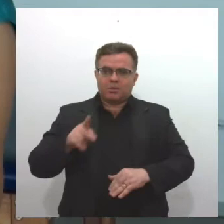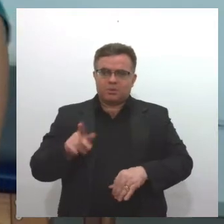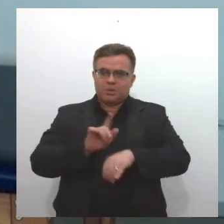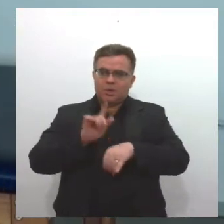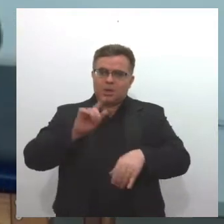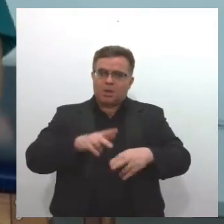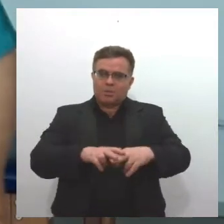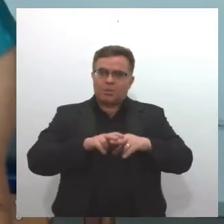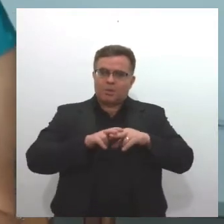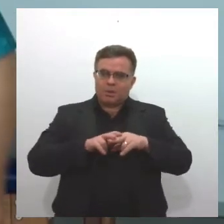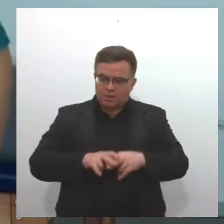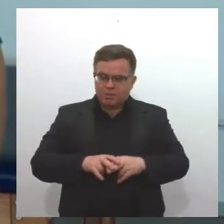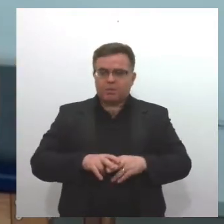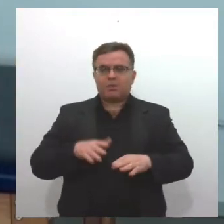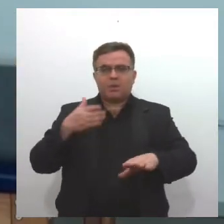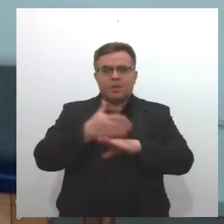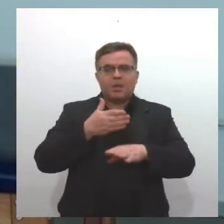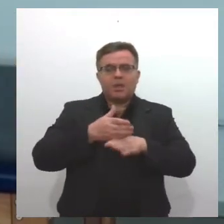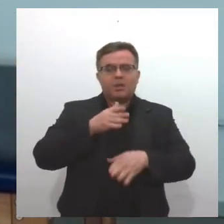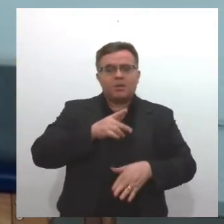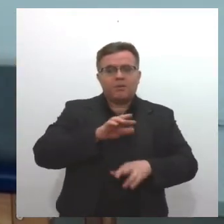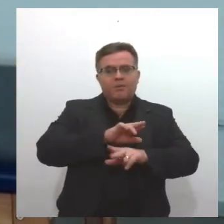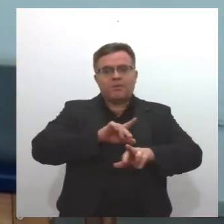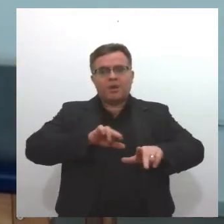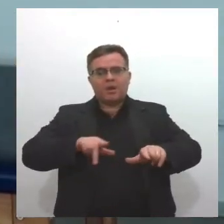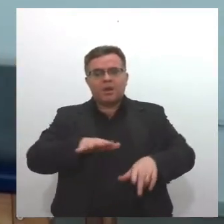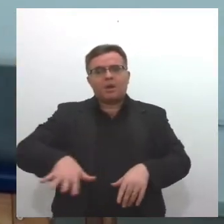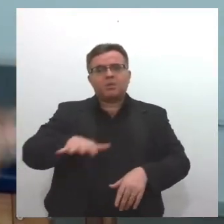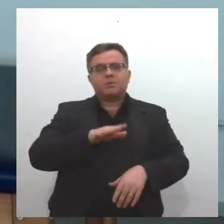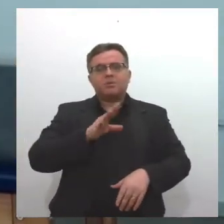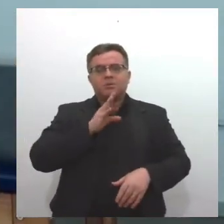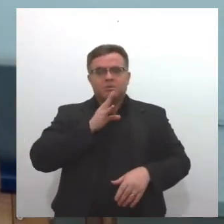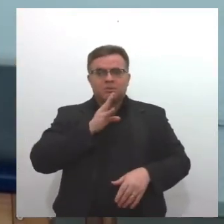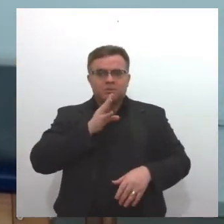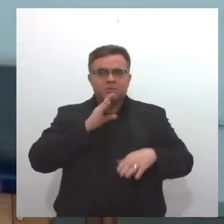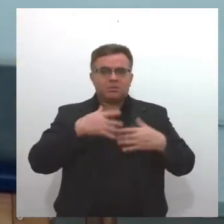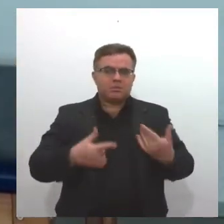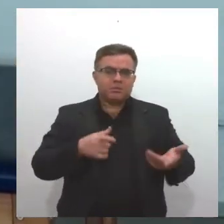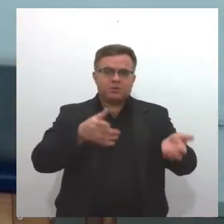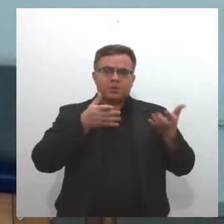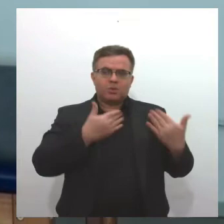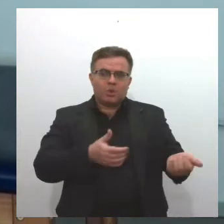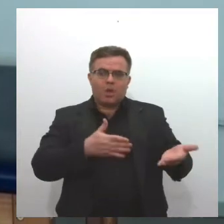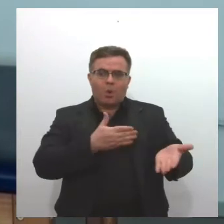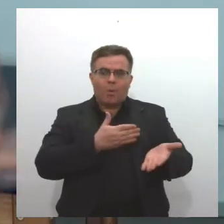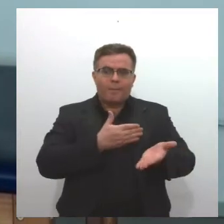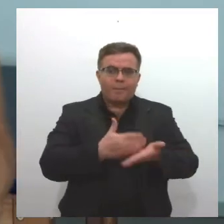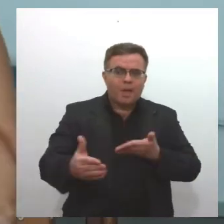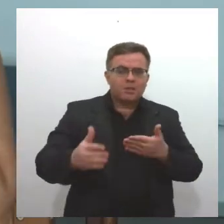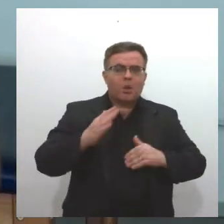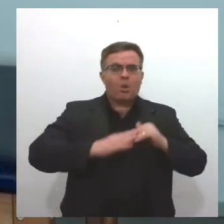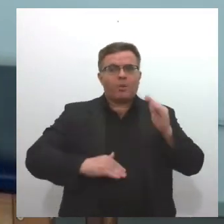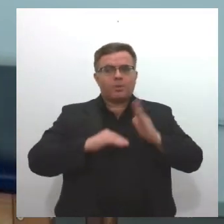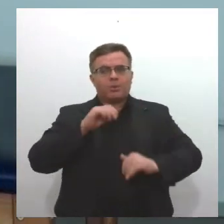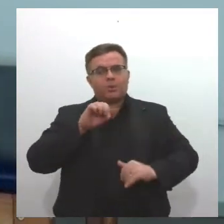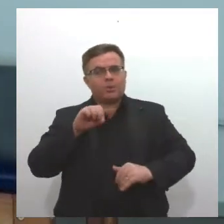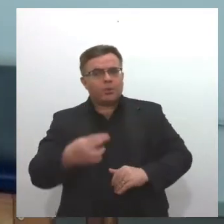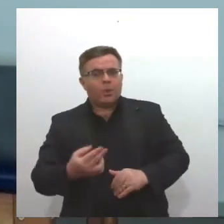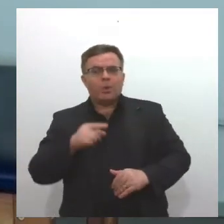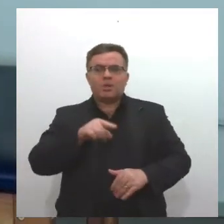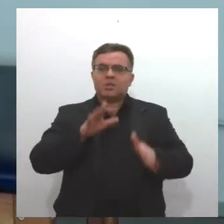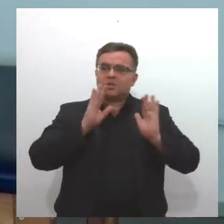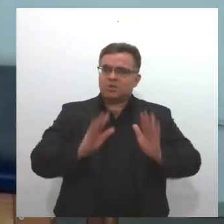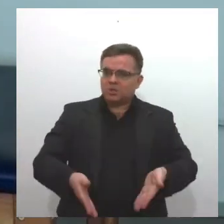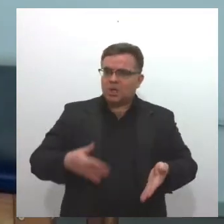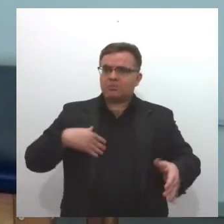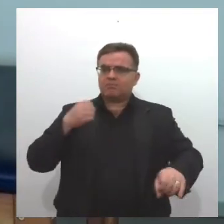Por isso, dentro das diferentes áreas do conhecimento. E aí, para um jovem que quer iniciar a sua carreira profissional, ou para alguém que já está